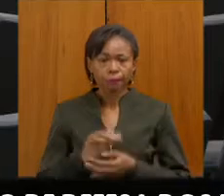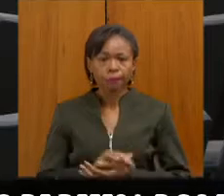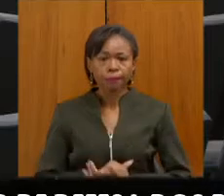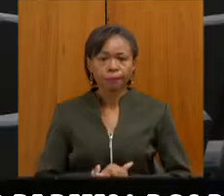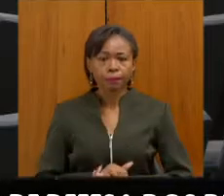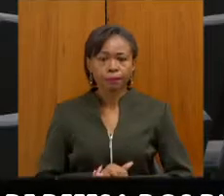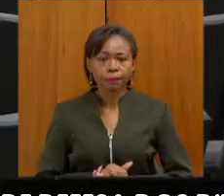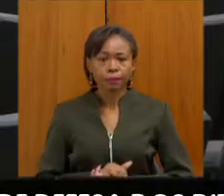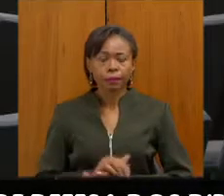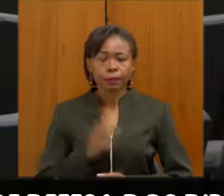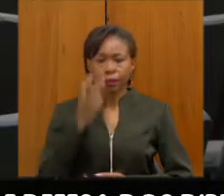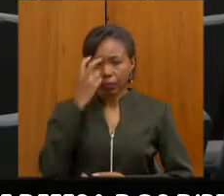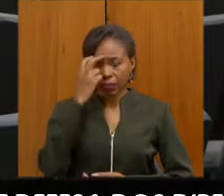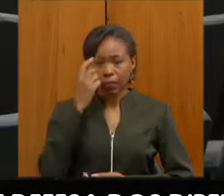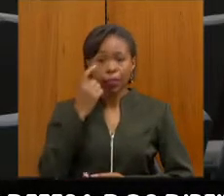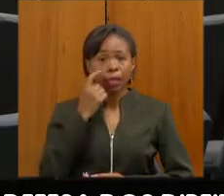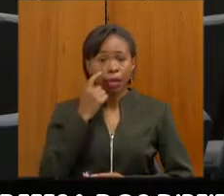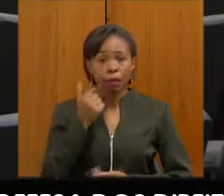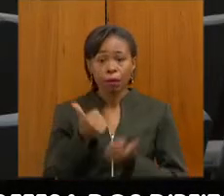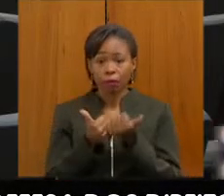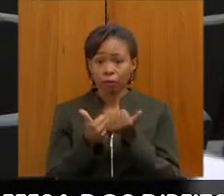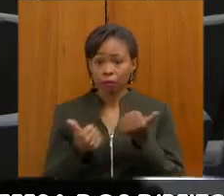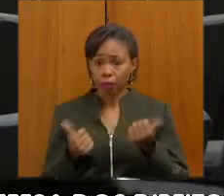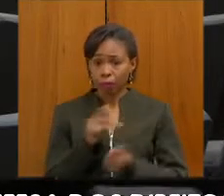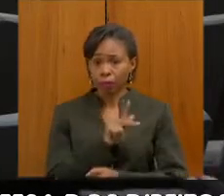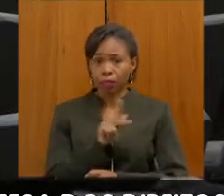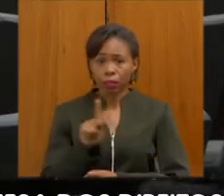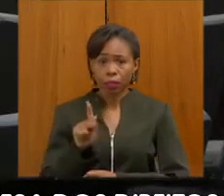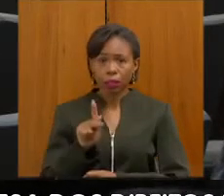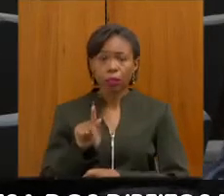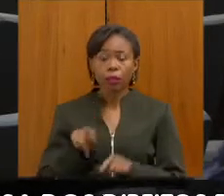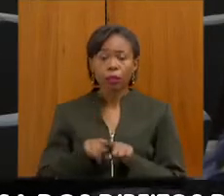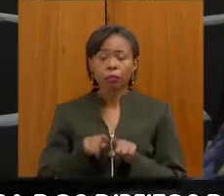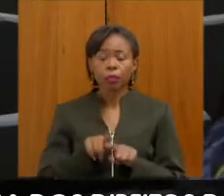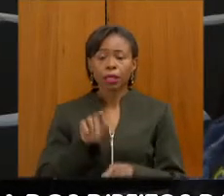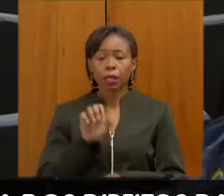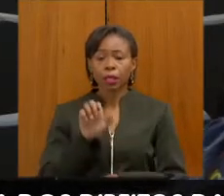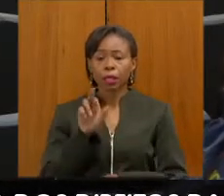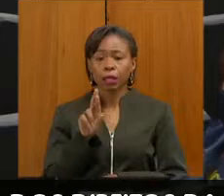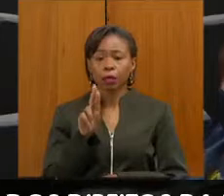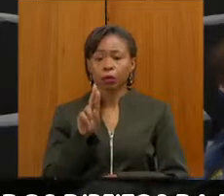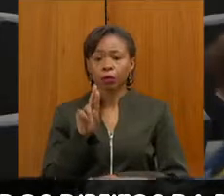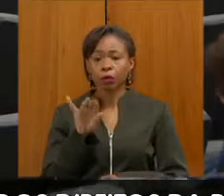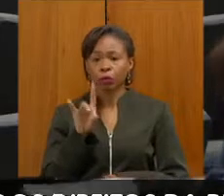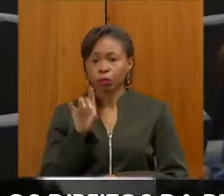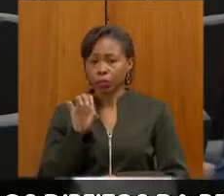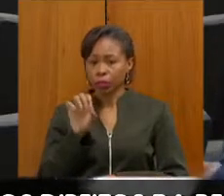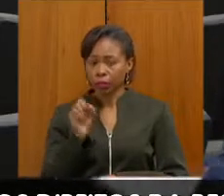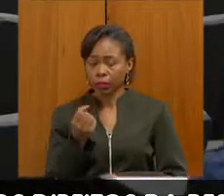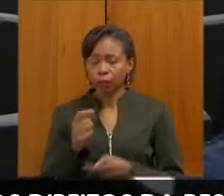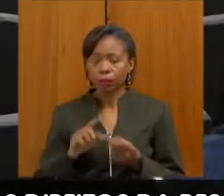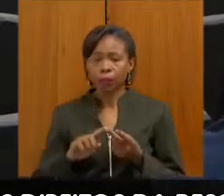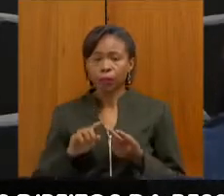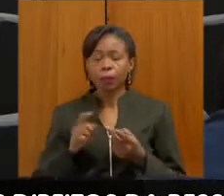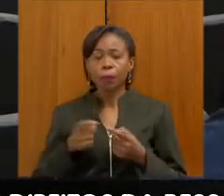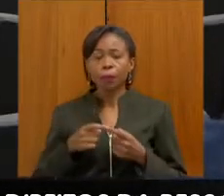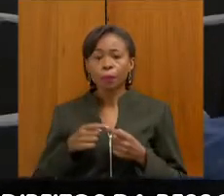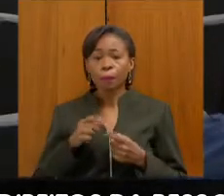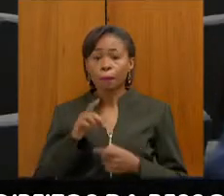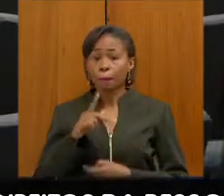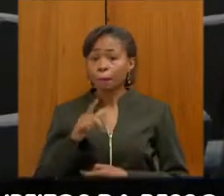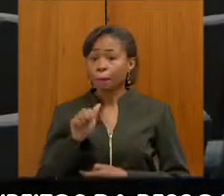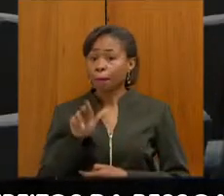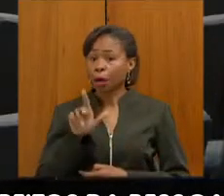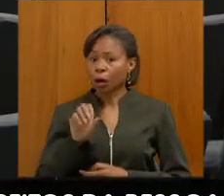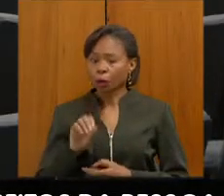deputado Zé Guilherme, vice-presidente, deputado Leonidio Bolsas, deputado doutor Paulo, deputada Ana Paula Siqueira,